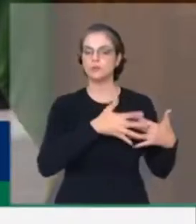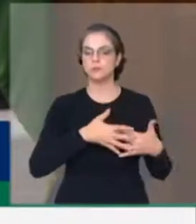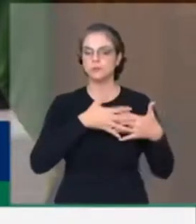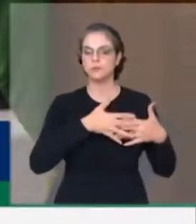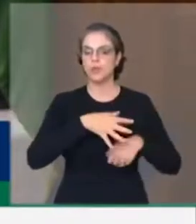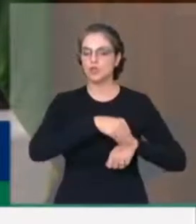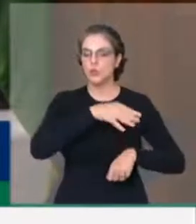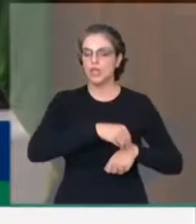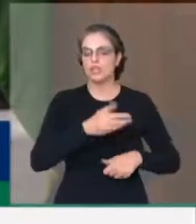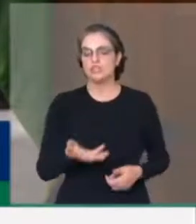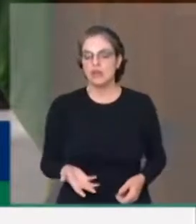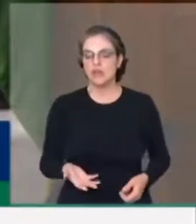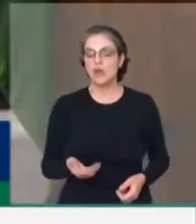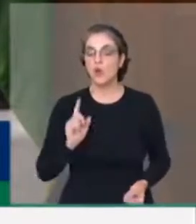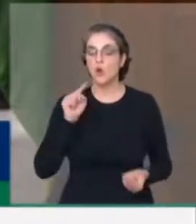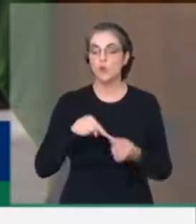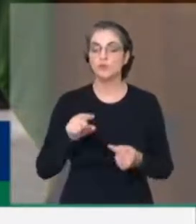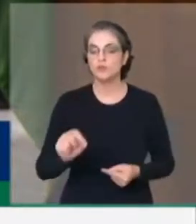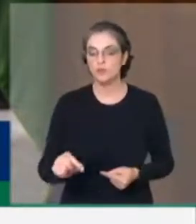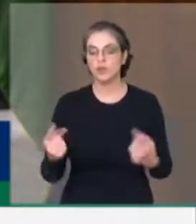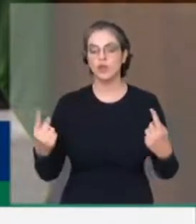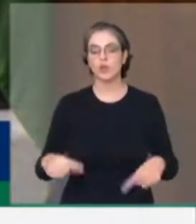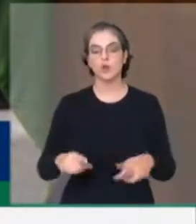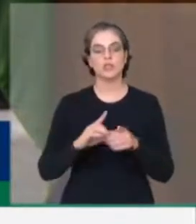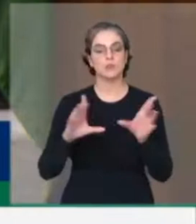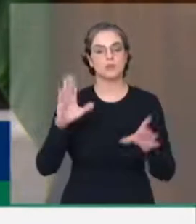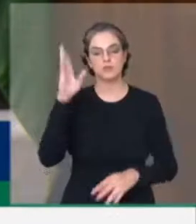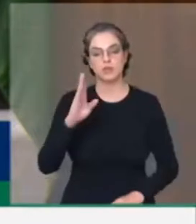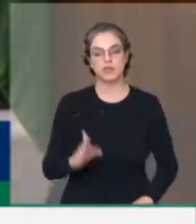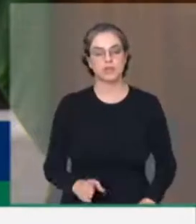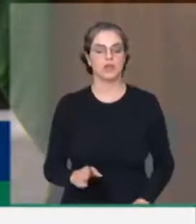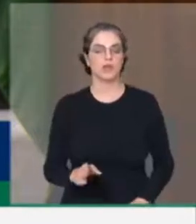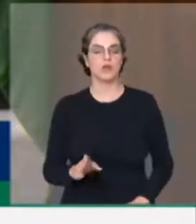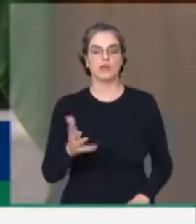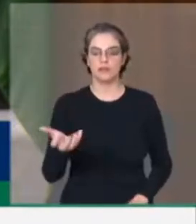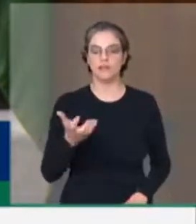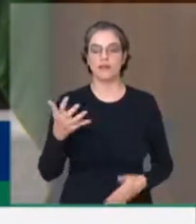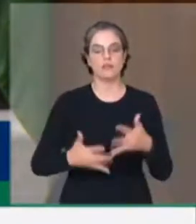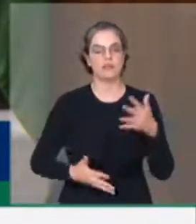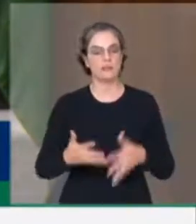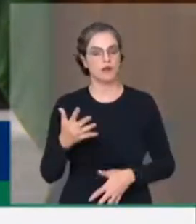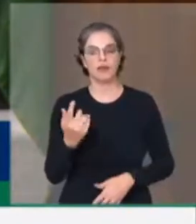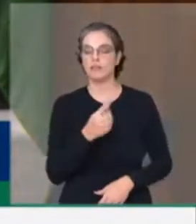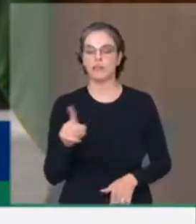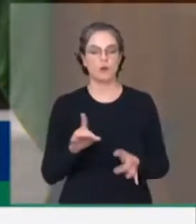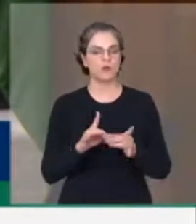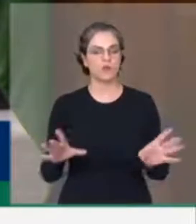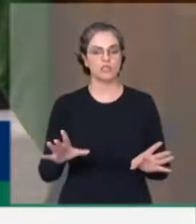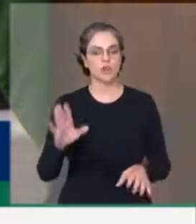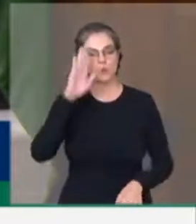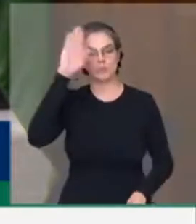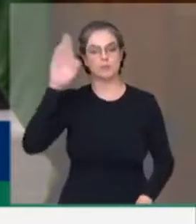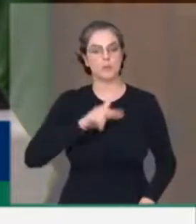que tinha por objetivo afrontar o Estado Democrático de Direito, e impedir que o maior presidente da história desse país pudesse